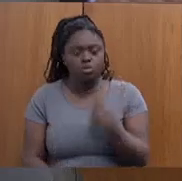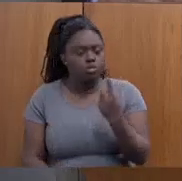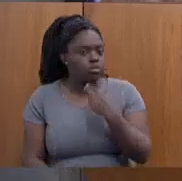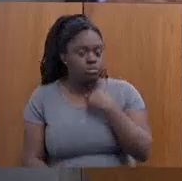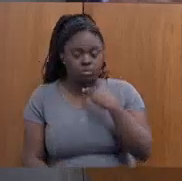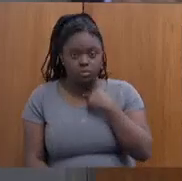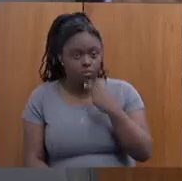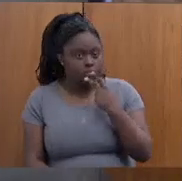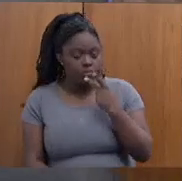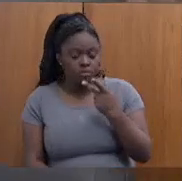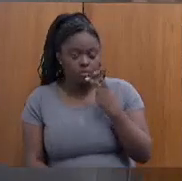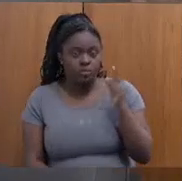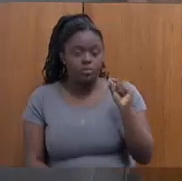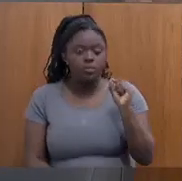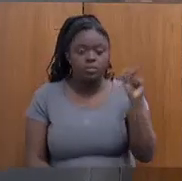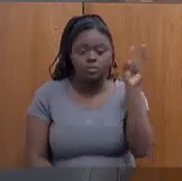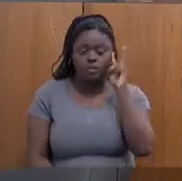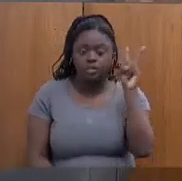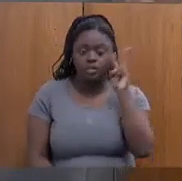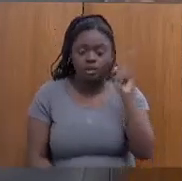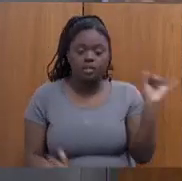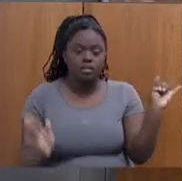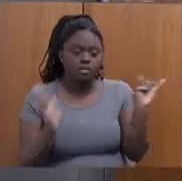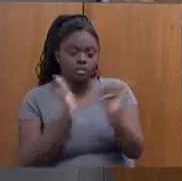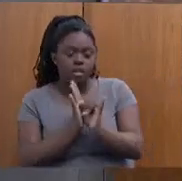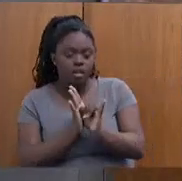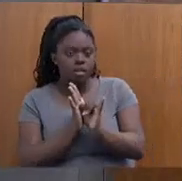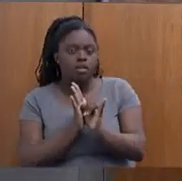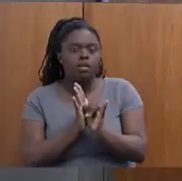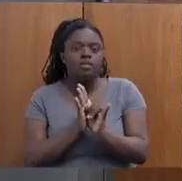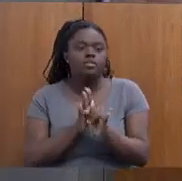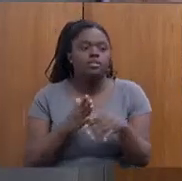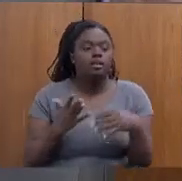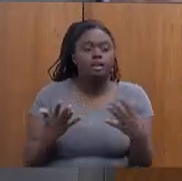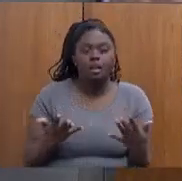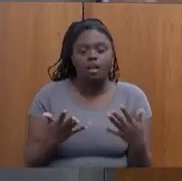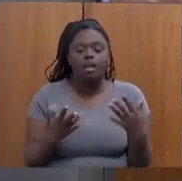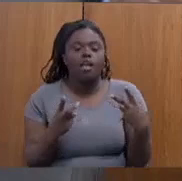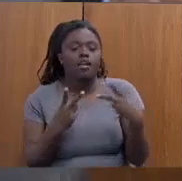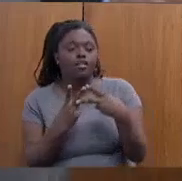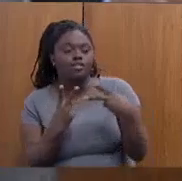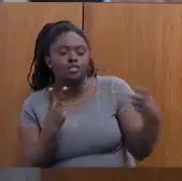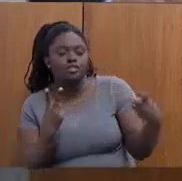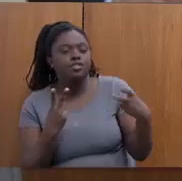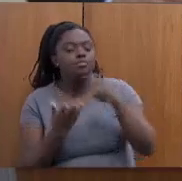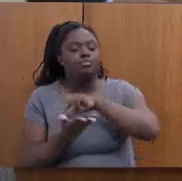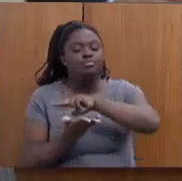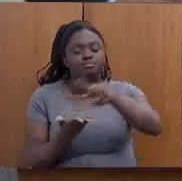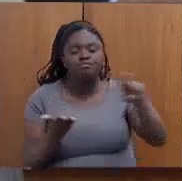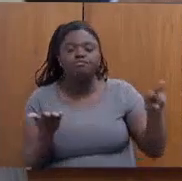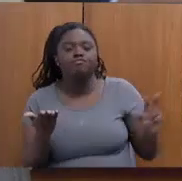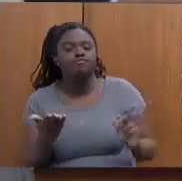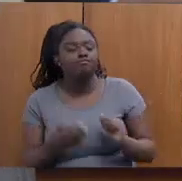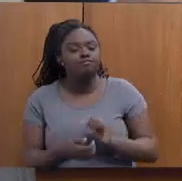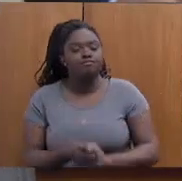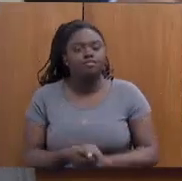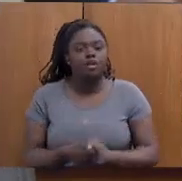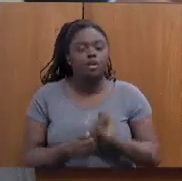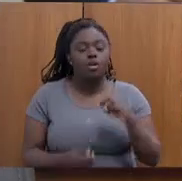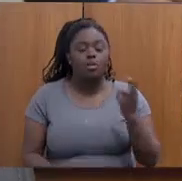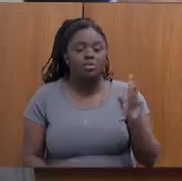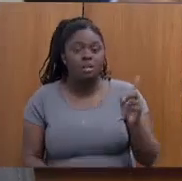que essa história das identidades, desde Vazanteiro, Quirombola, indígenas, não indígenas, indígenas desaldeiados ou não,